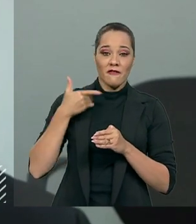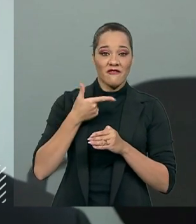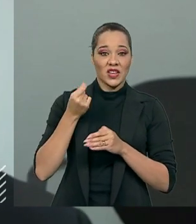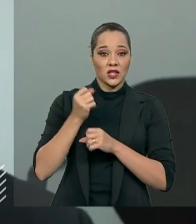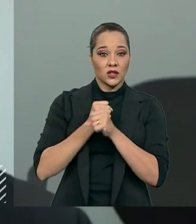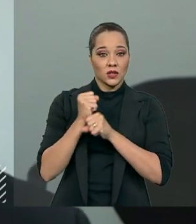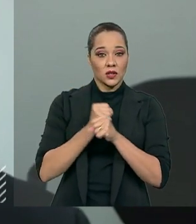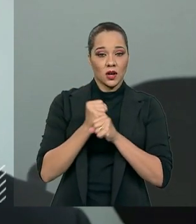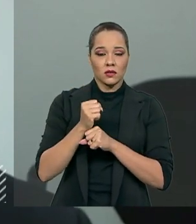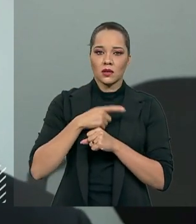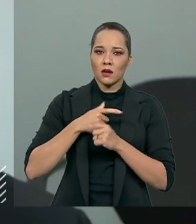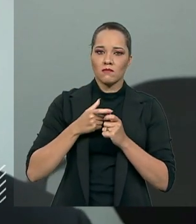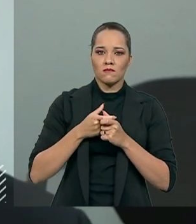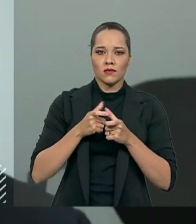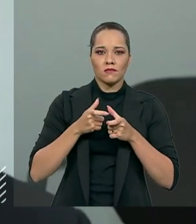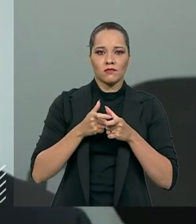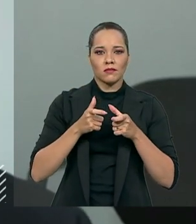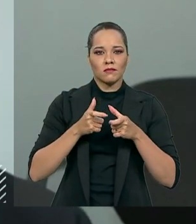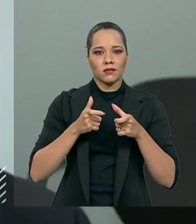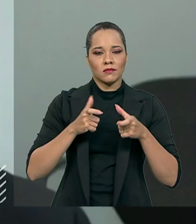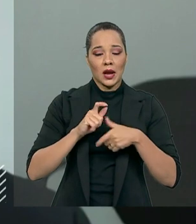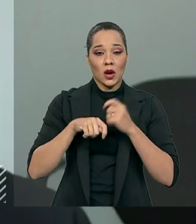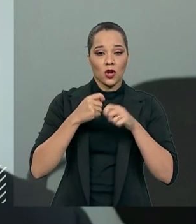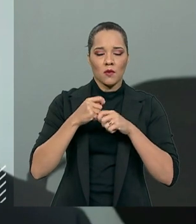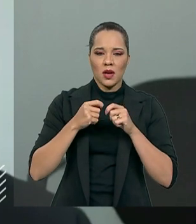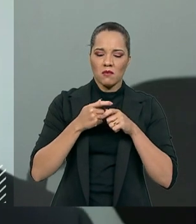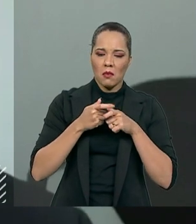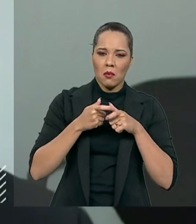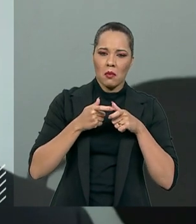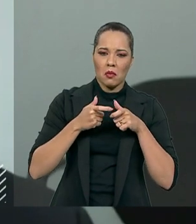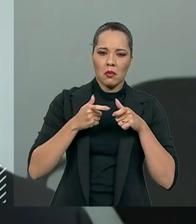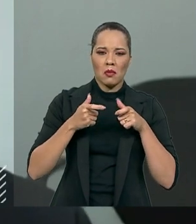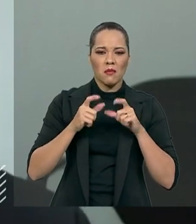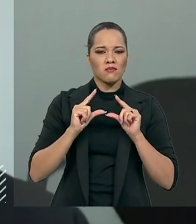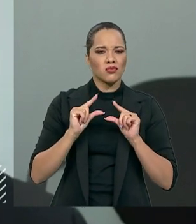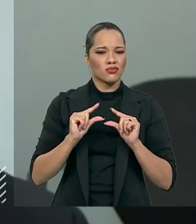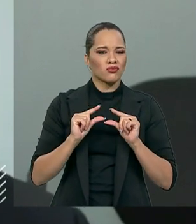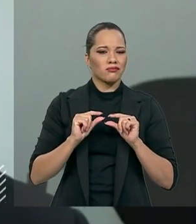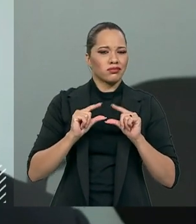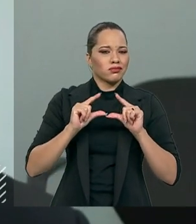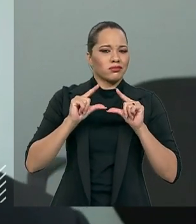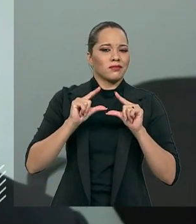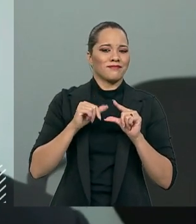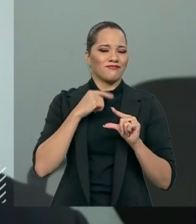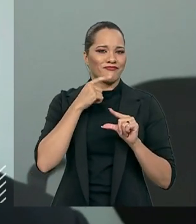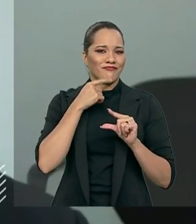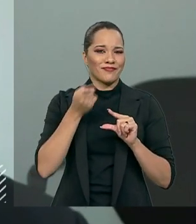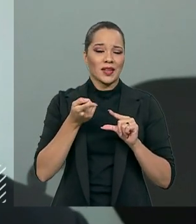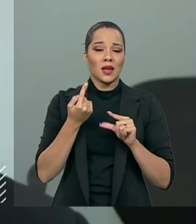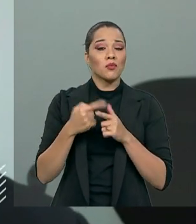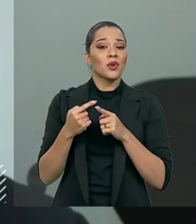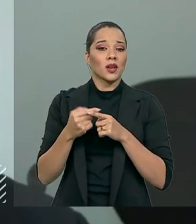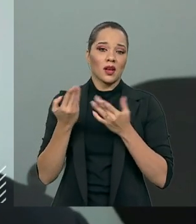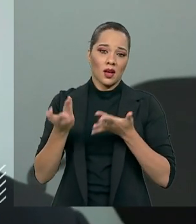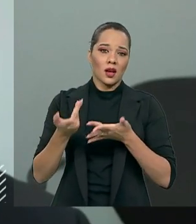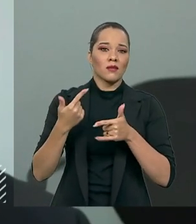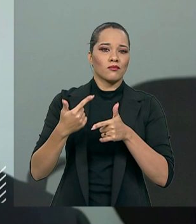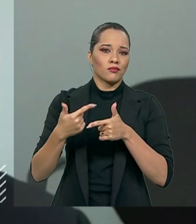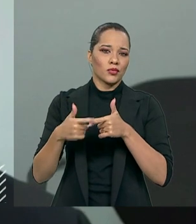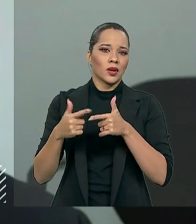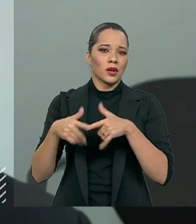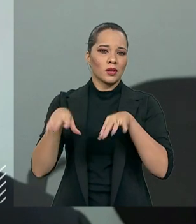um nível de crescimento econômico muito baixo e grande parte disso se deve ao sistema